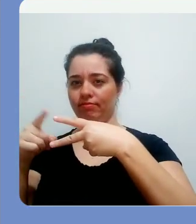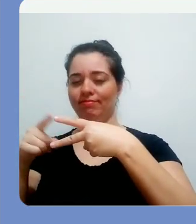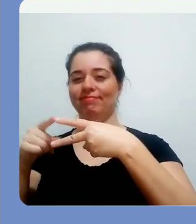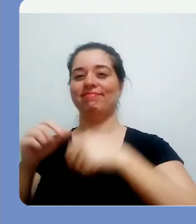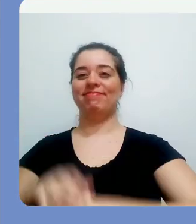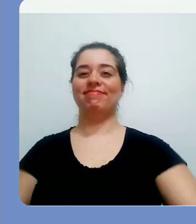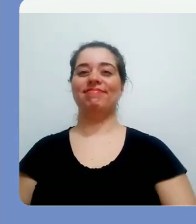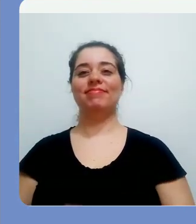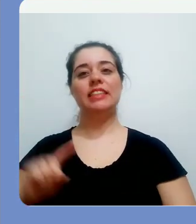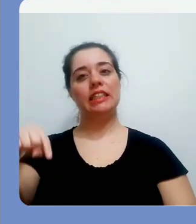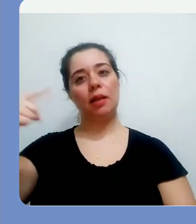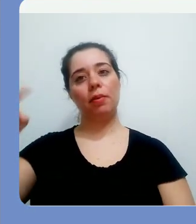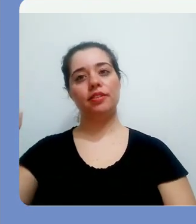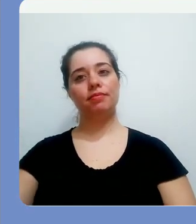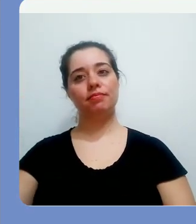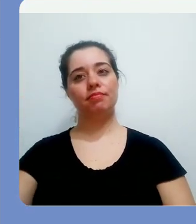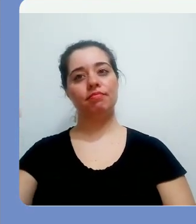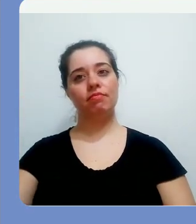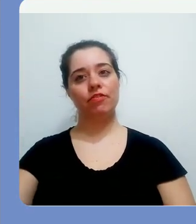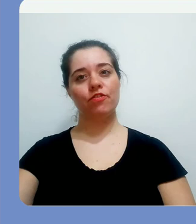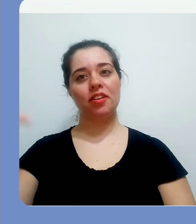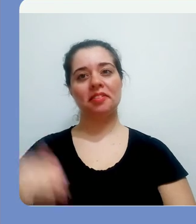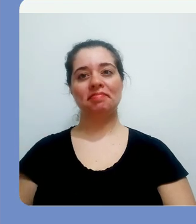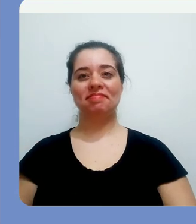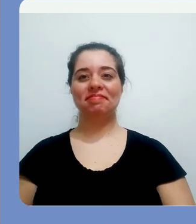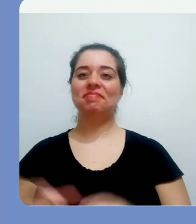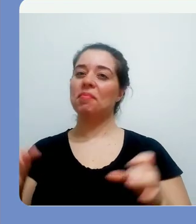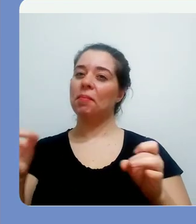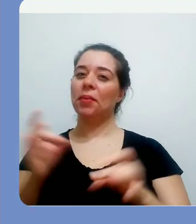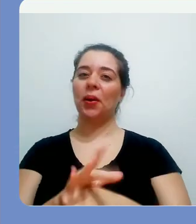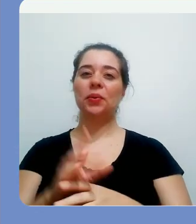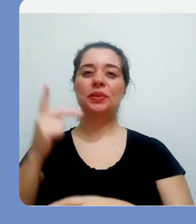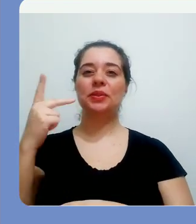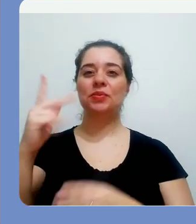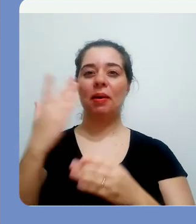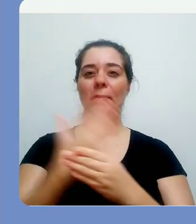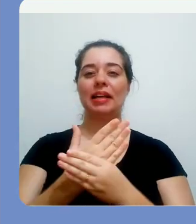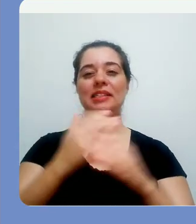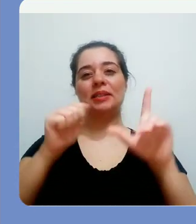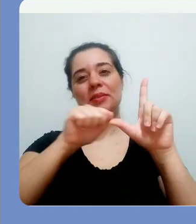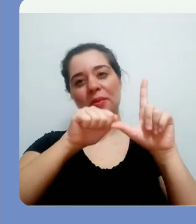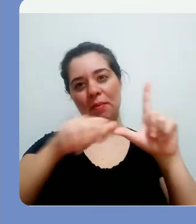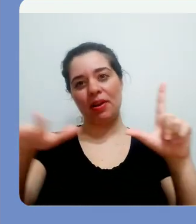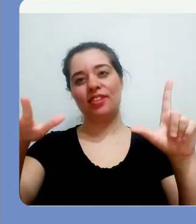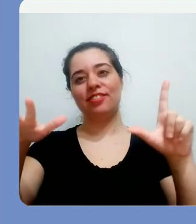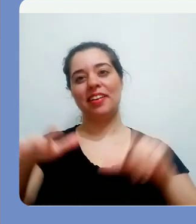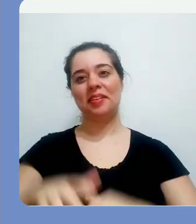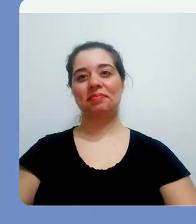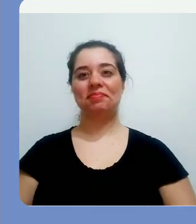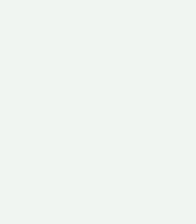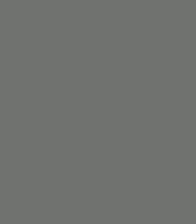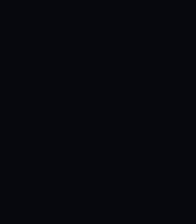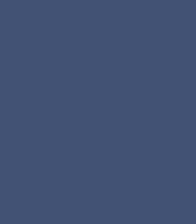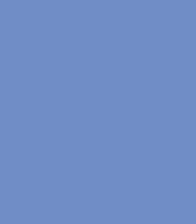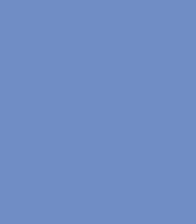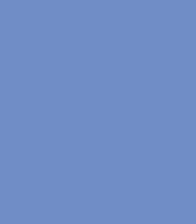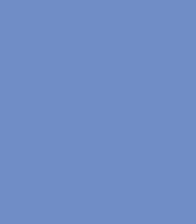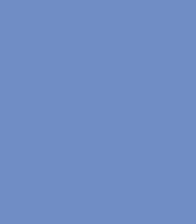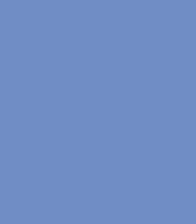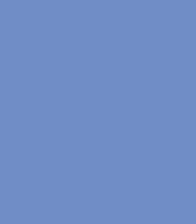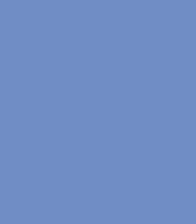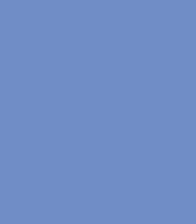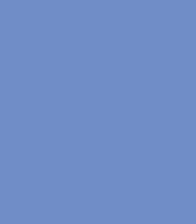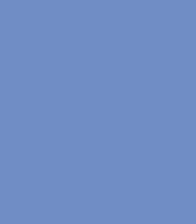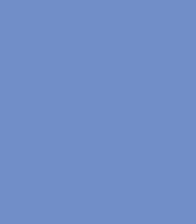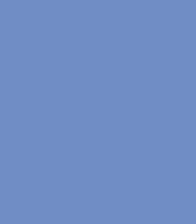tanto para leitura como para escrita e clico em enviar. Pronto, a sua pasta foi compartilhada. Pronto,